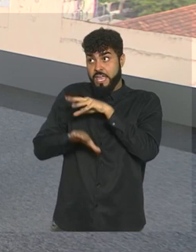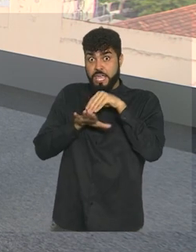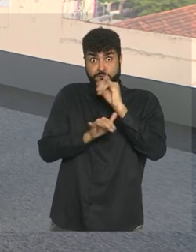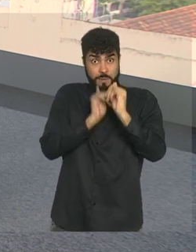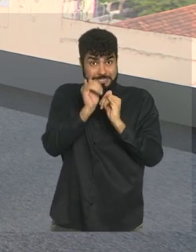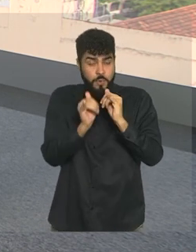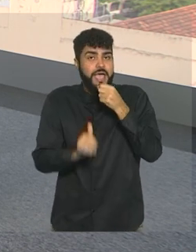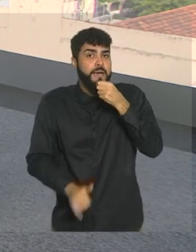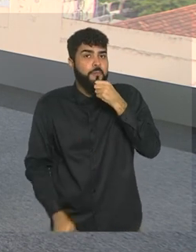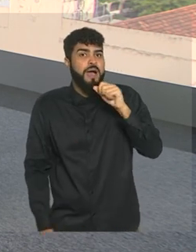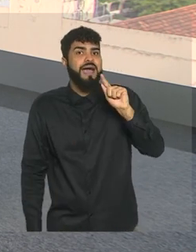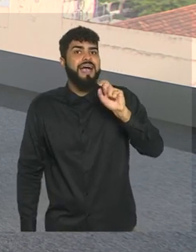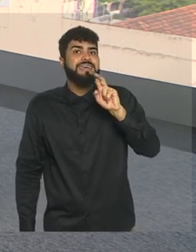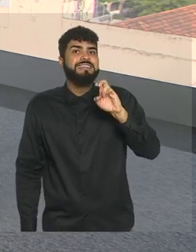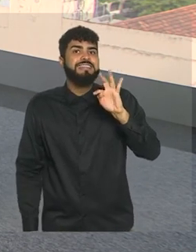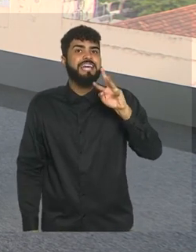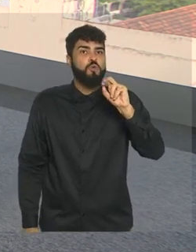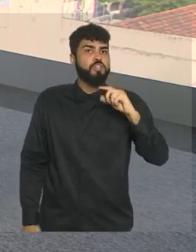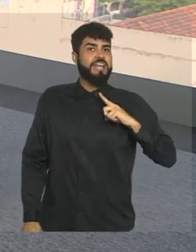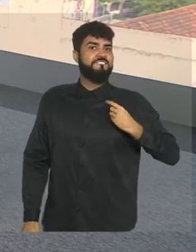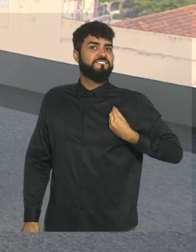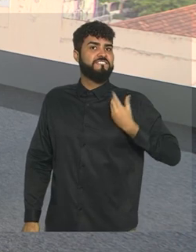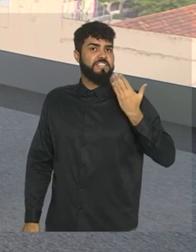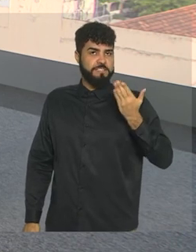Garritano. Oi, Garritano, boa tarde.